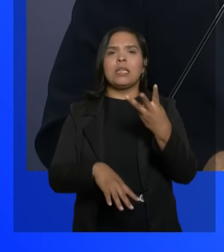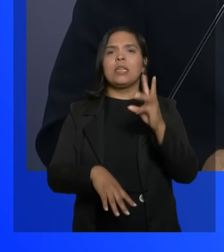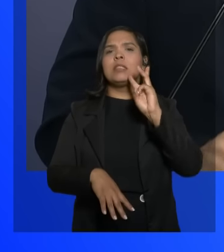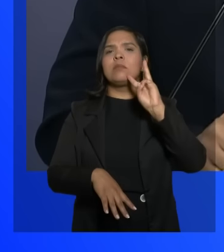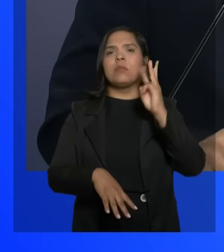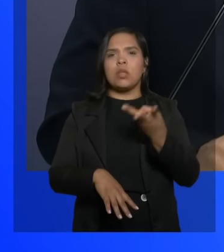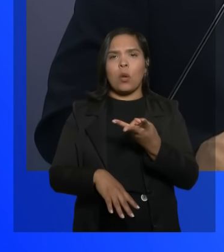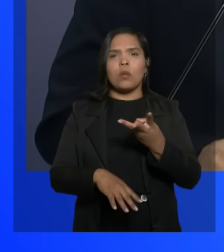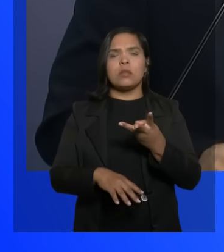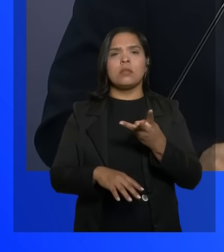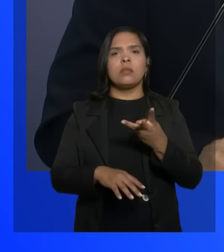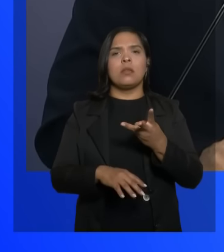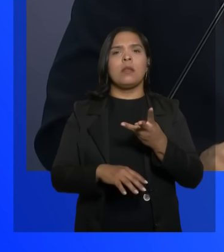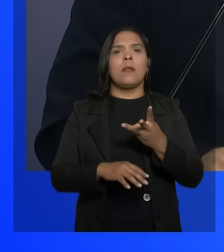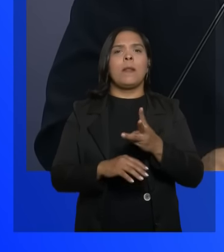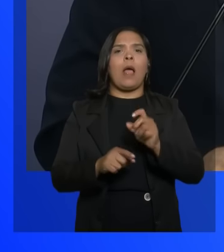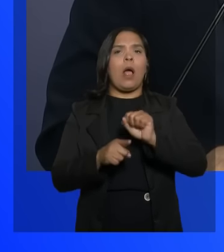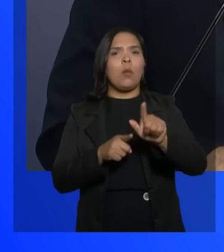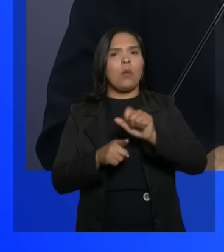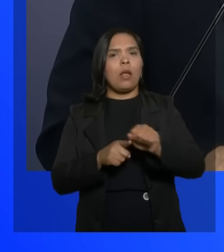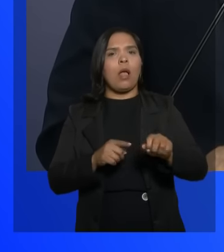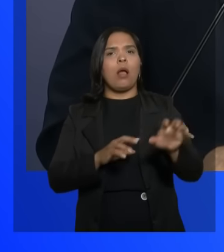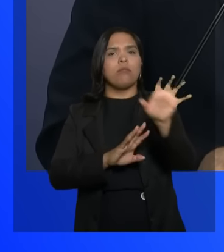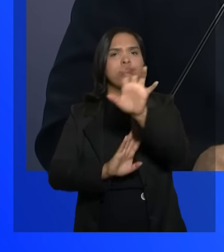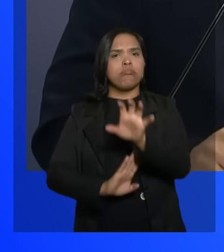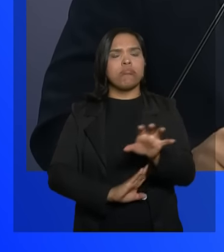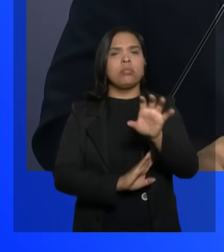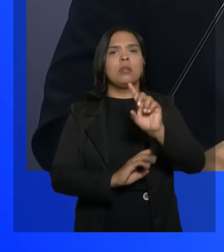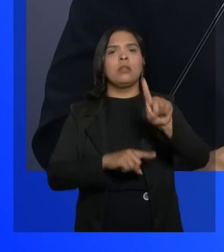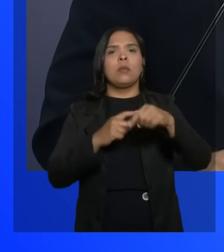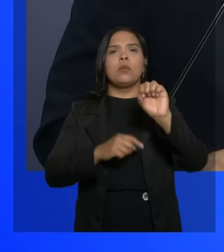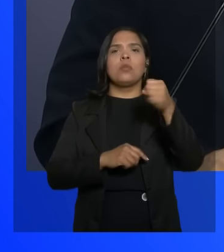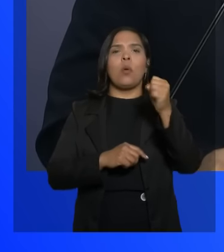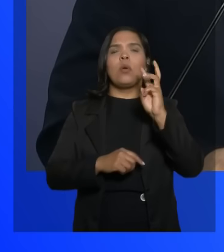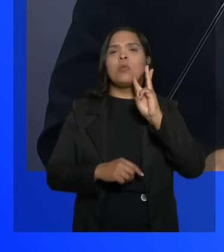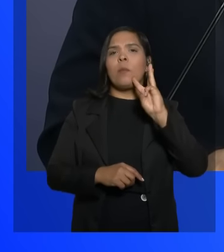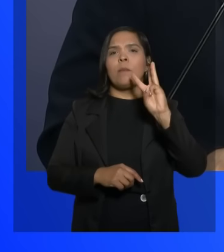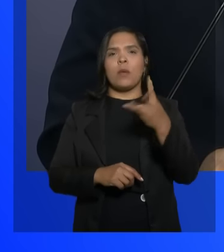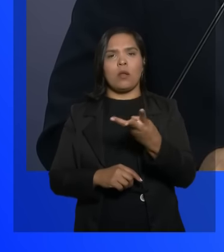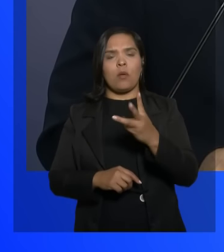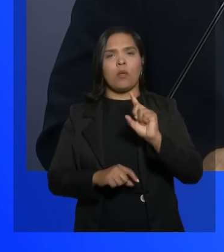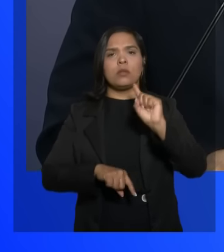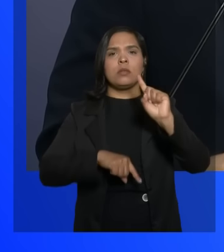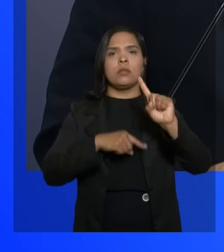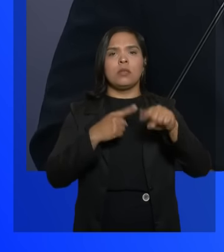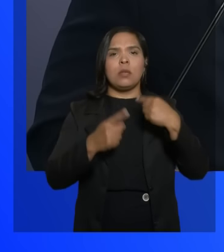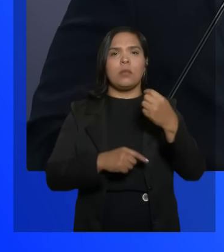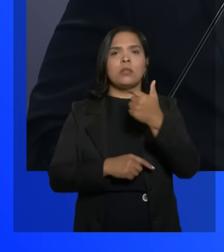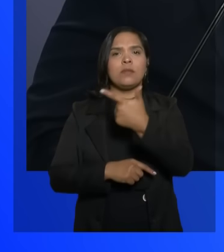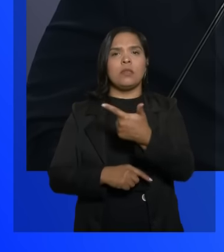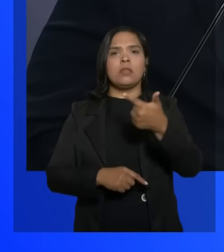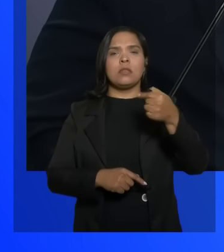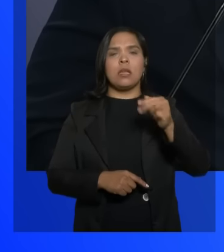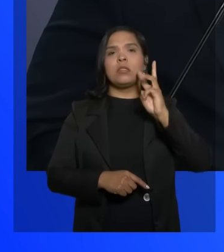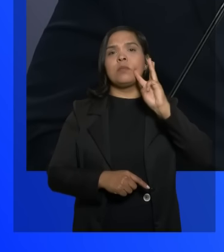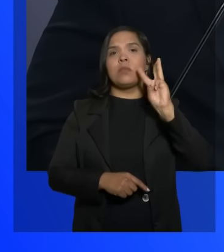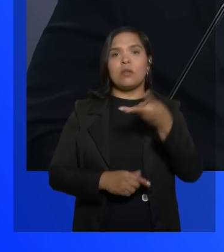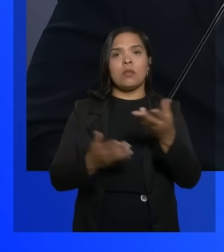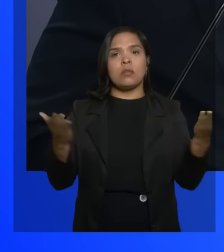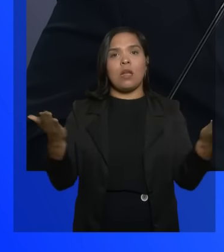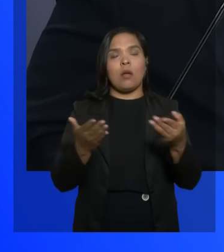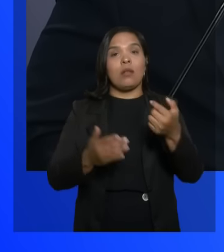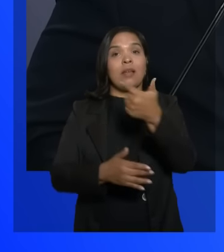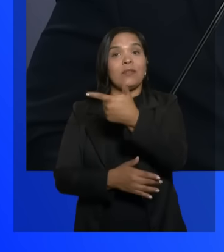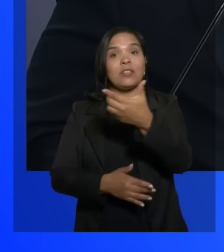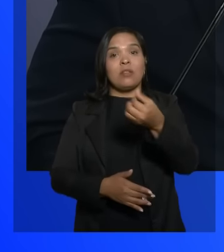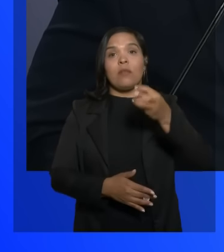locação de máquinas no segundo ano pouco mais de 8 milhões ano passado 27 milhões até agora 29